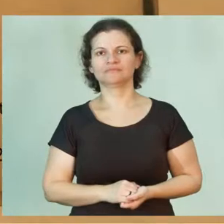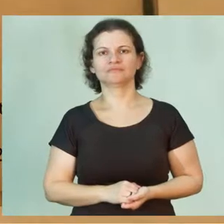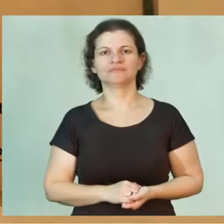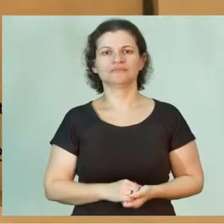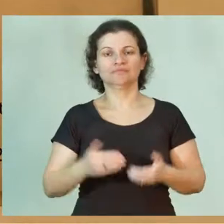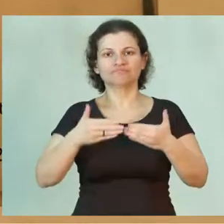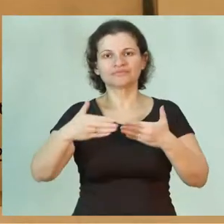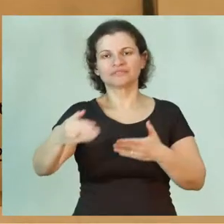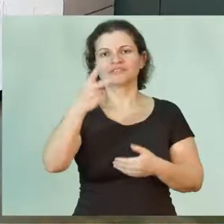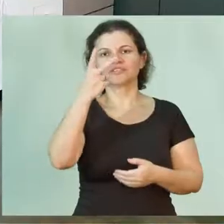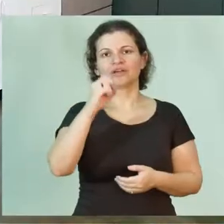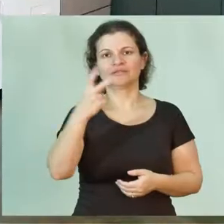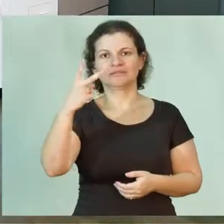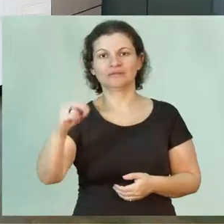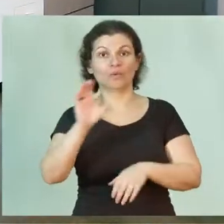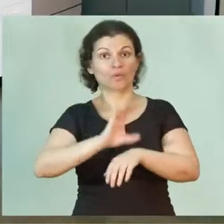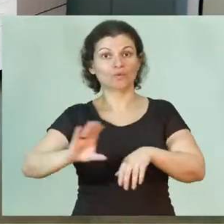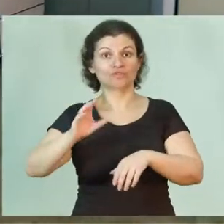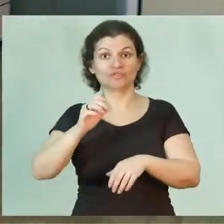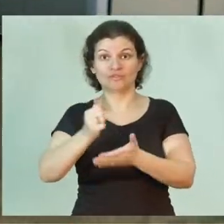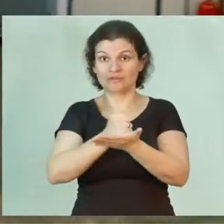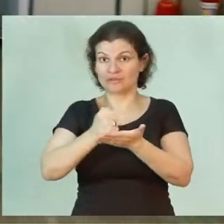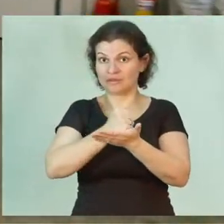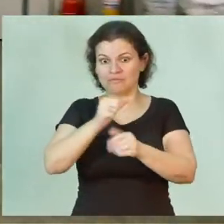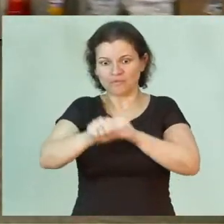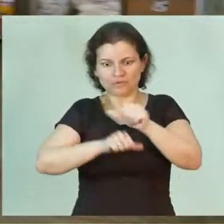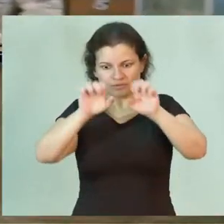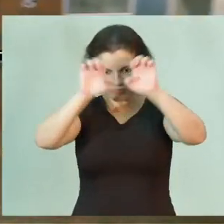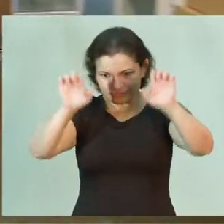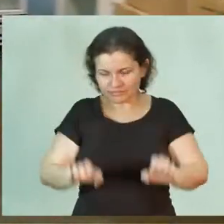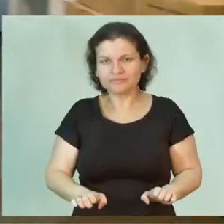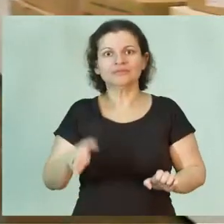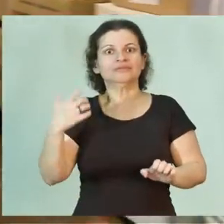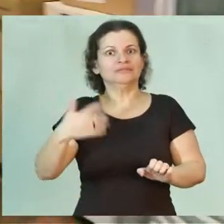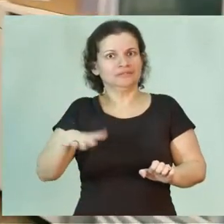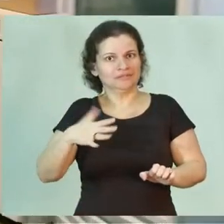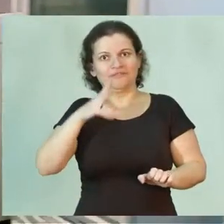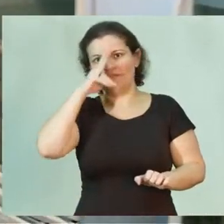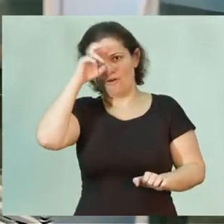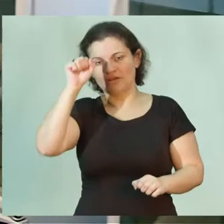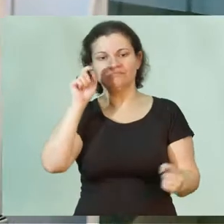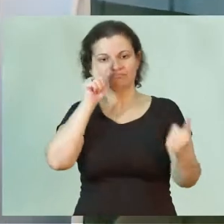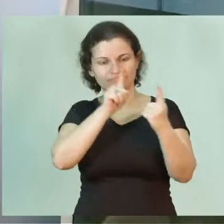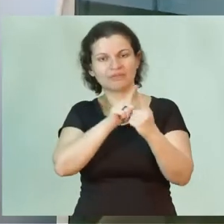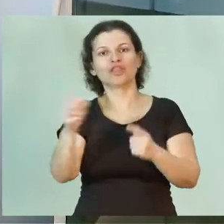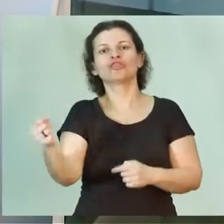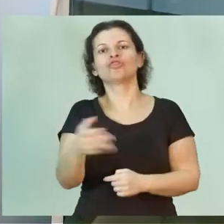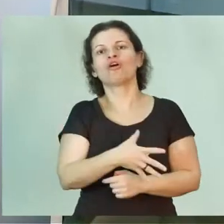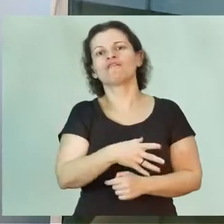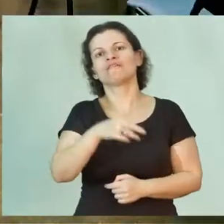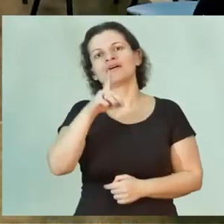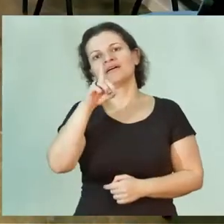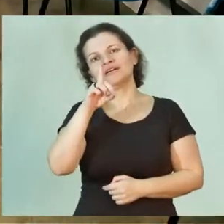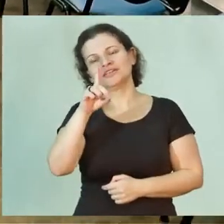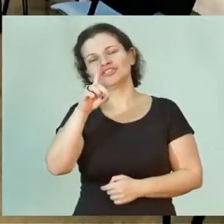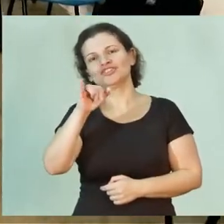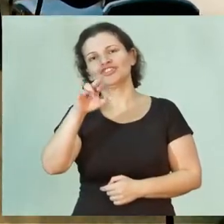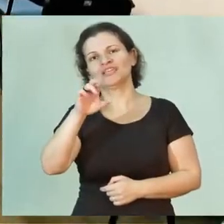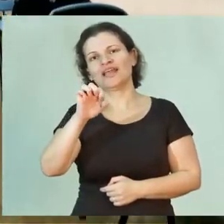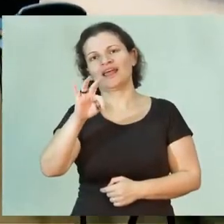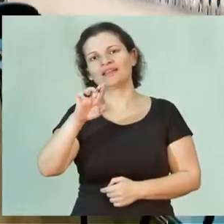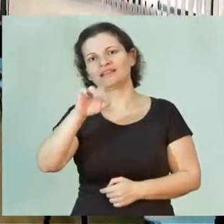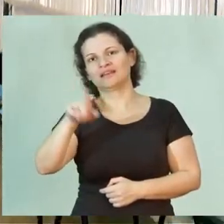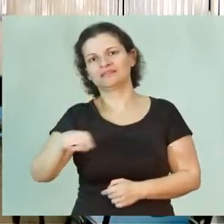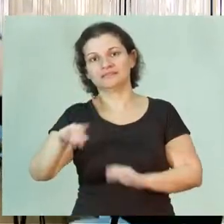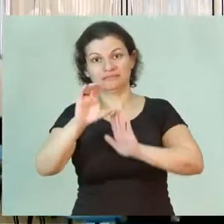A partir de 2020, o curso de farmácia passa por uma mudança estrutural bastante grande, atendendo a nova diretriz curricular.